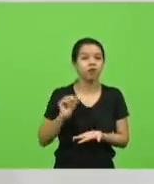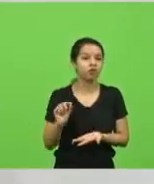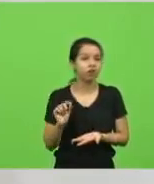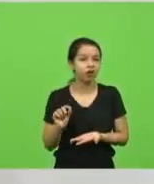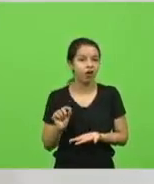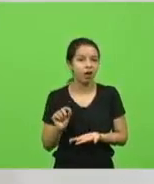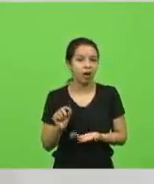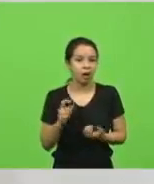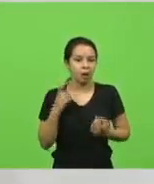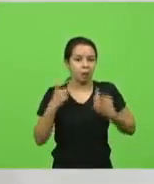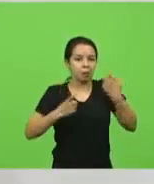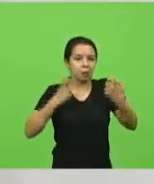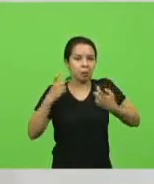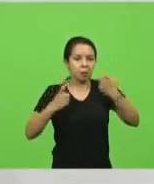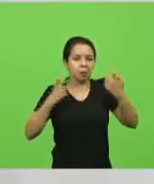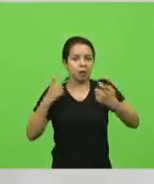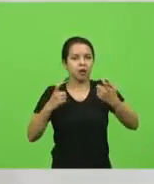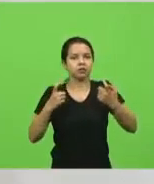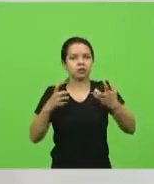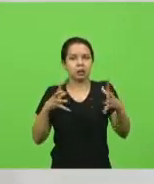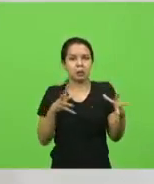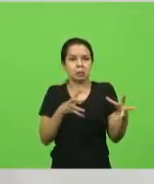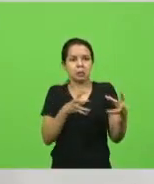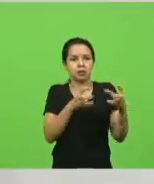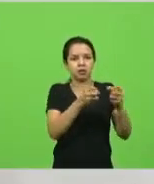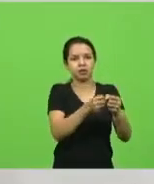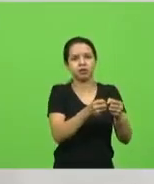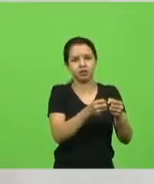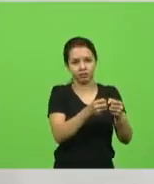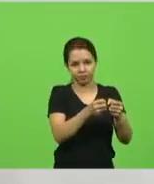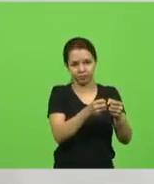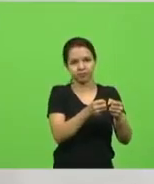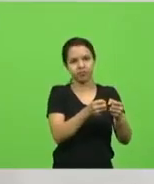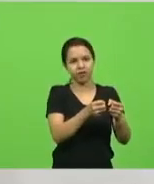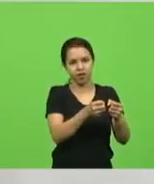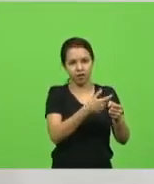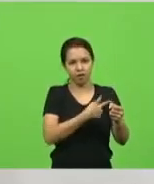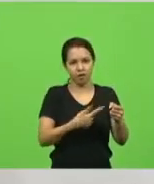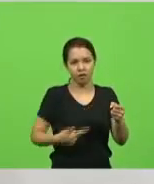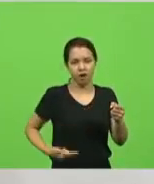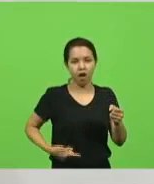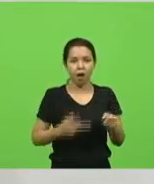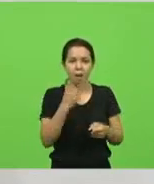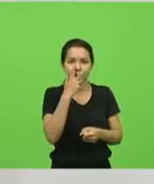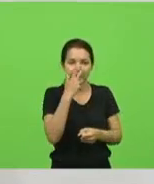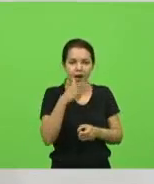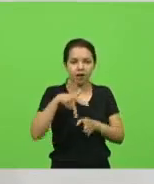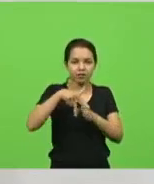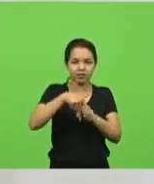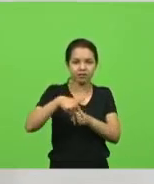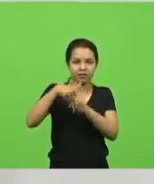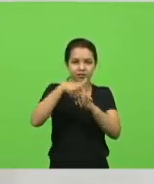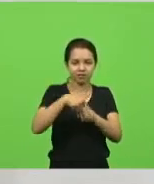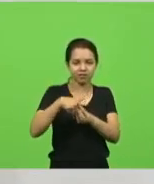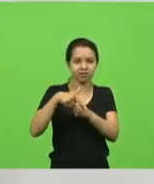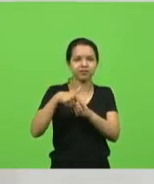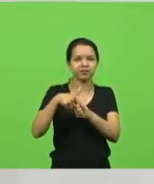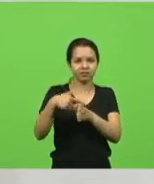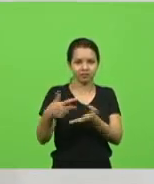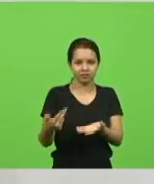se agarrar com as unhas do governo, como pião de rodeio. E governador,